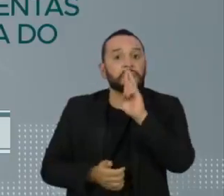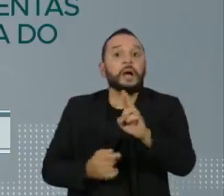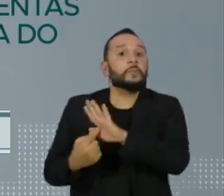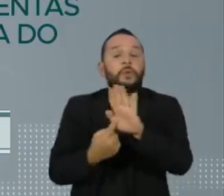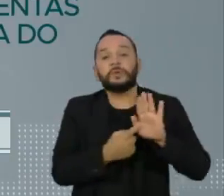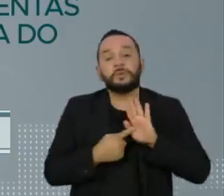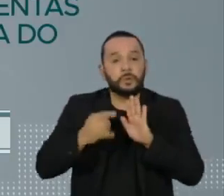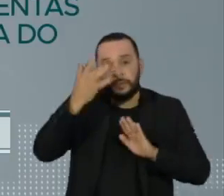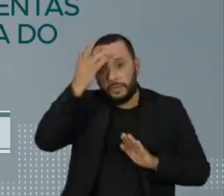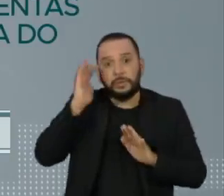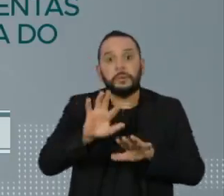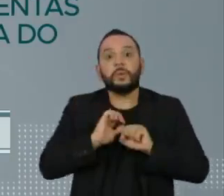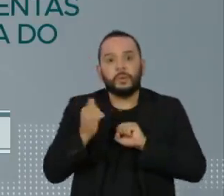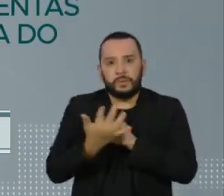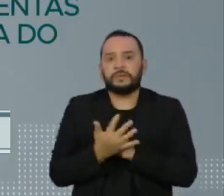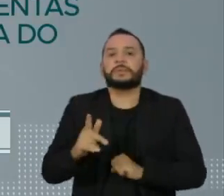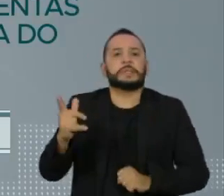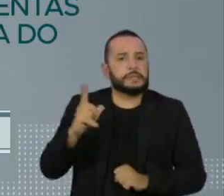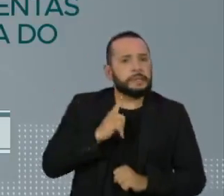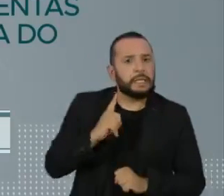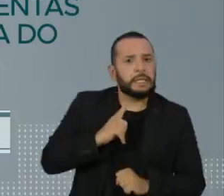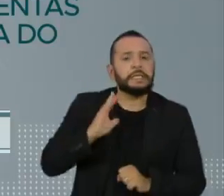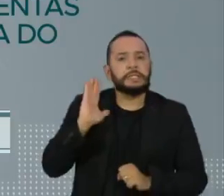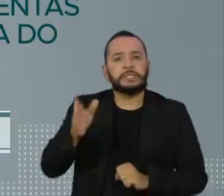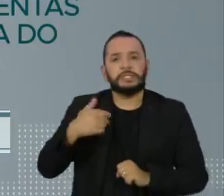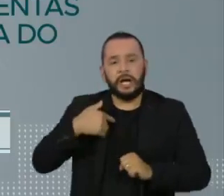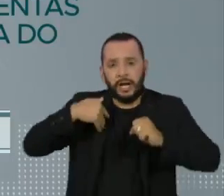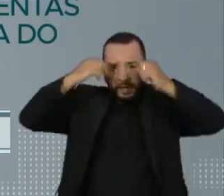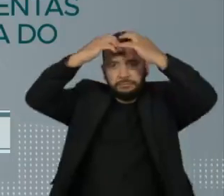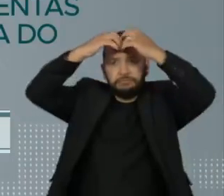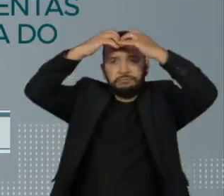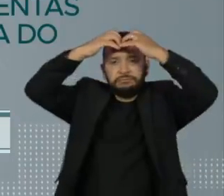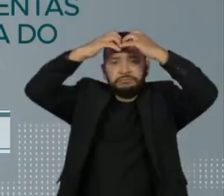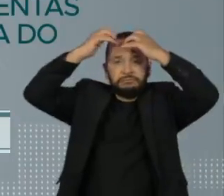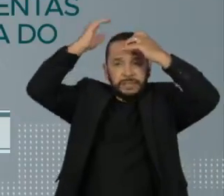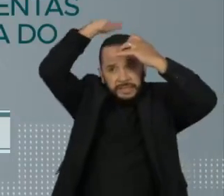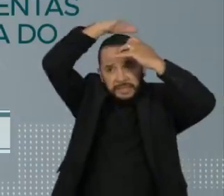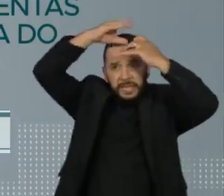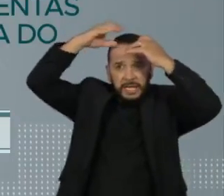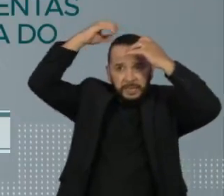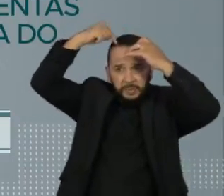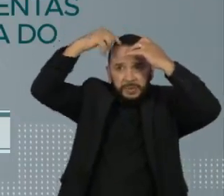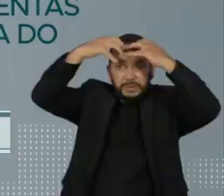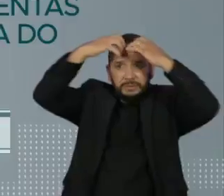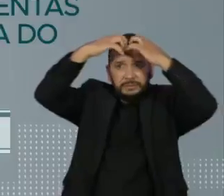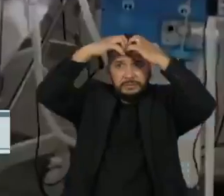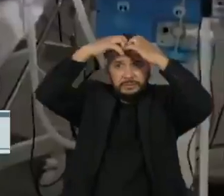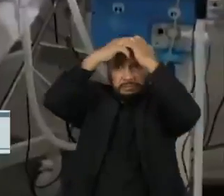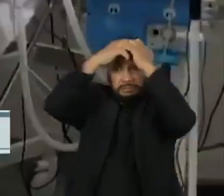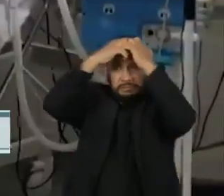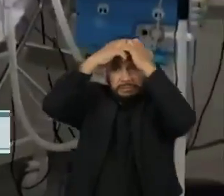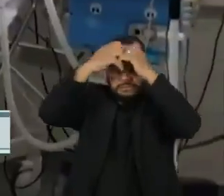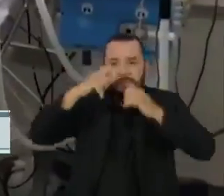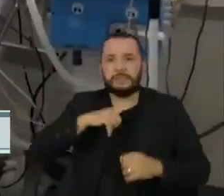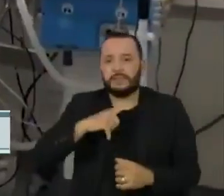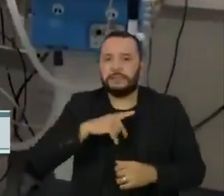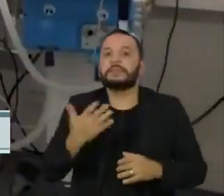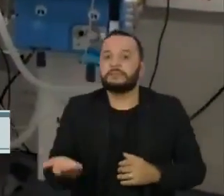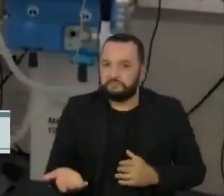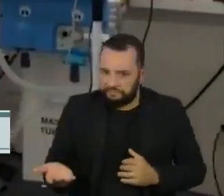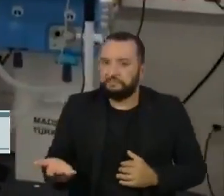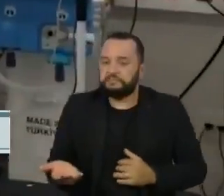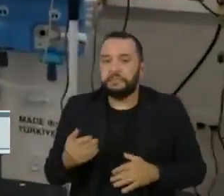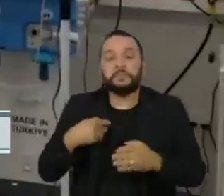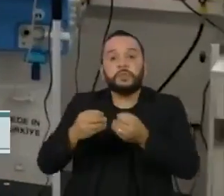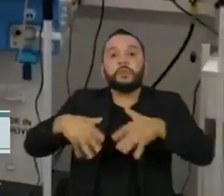voluntários diagnosticados com a doença tiveram redução nas áreas cinzentas, frontal superior e média do cérebro. Os danos foram